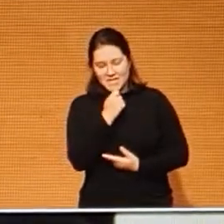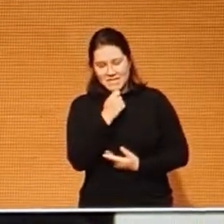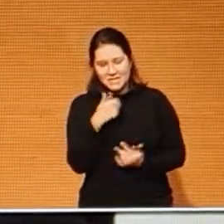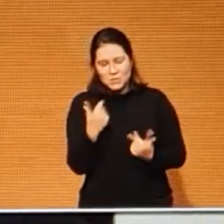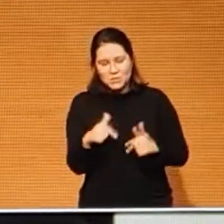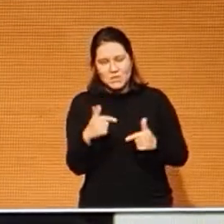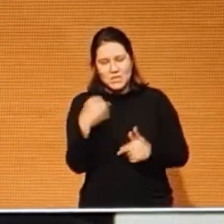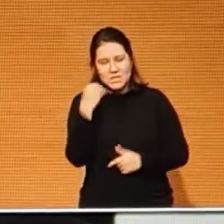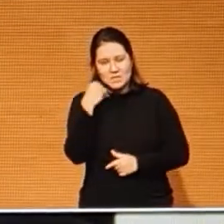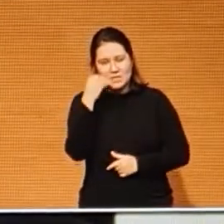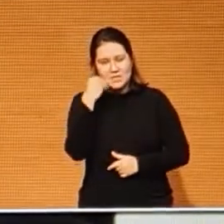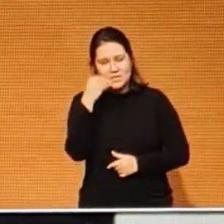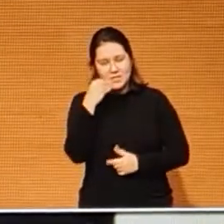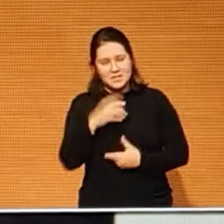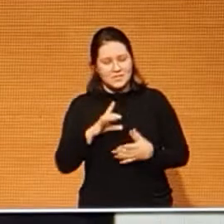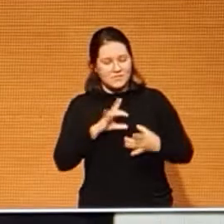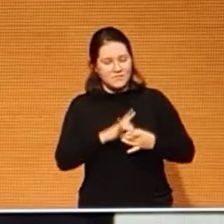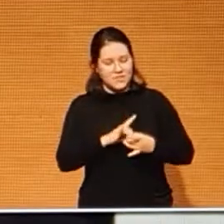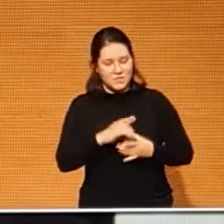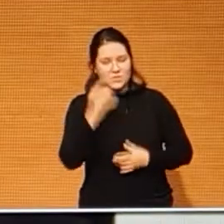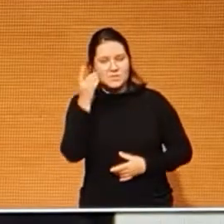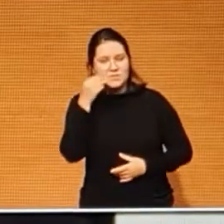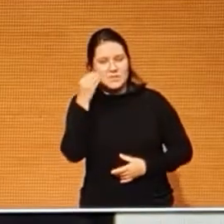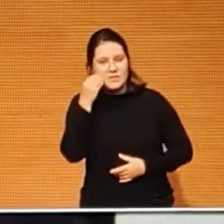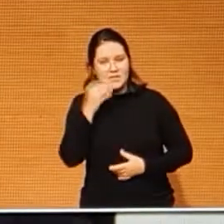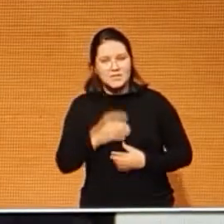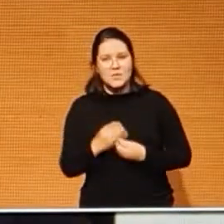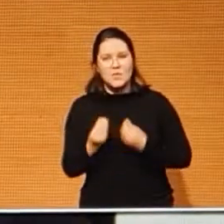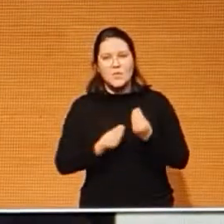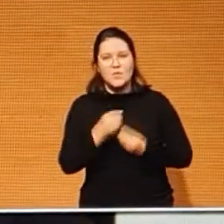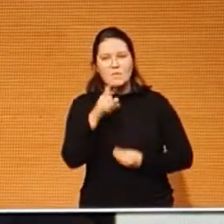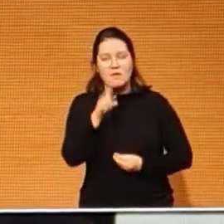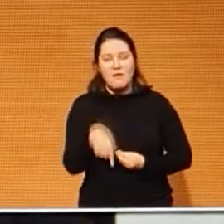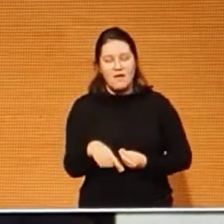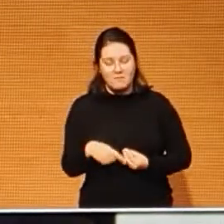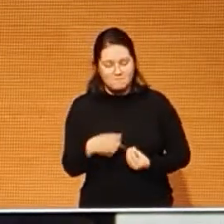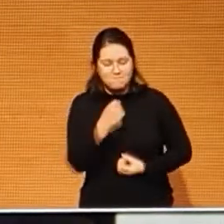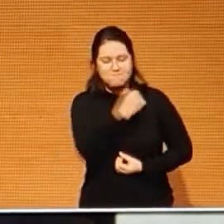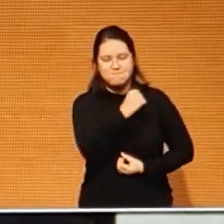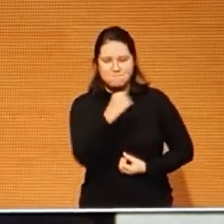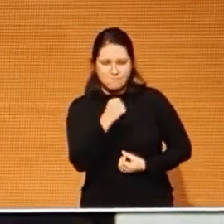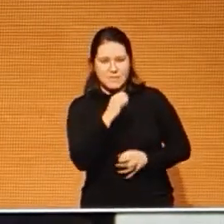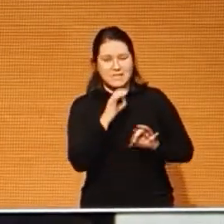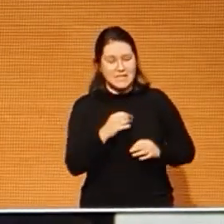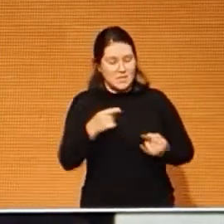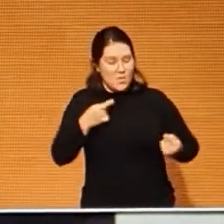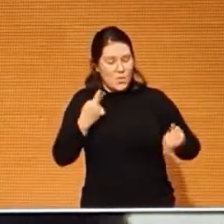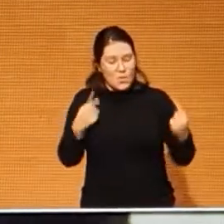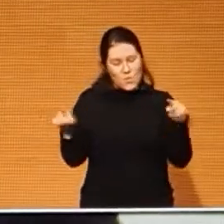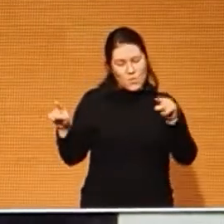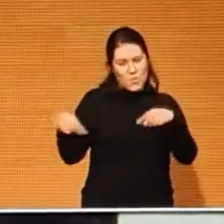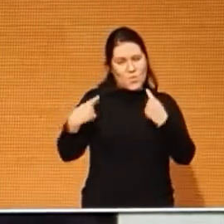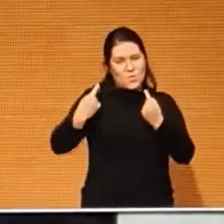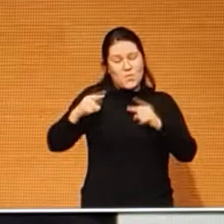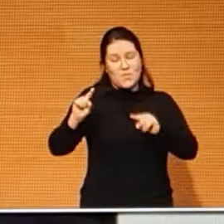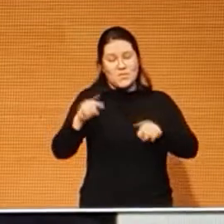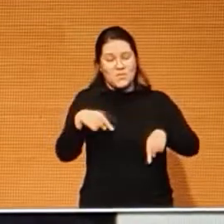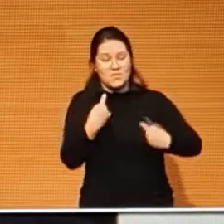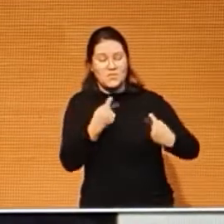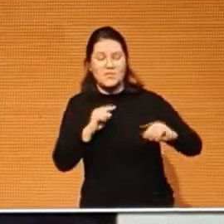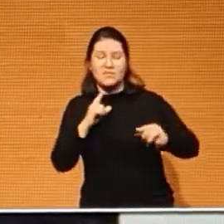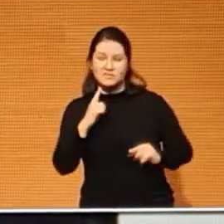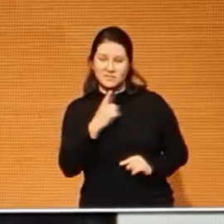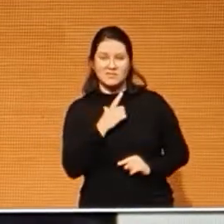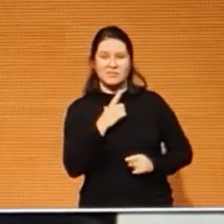servidores, em uma disputa, em uma verdadeira carnificina, uns contra os outros. Como esses agentes,